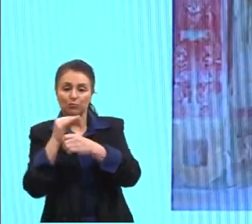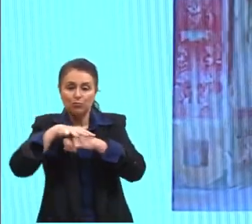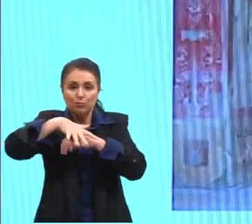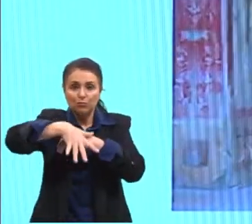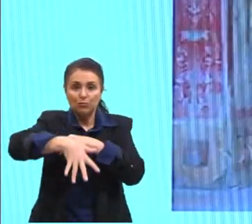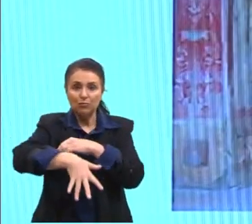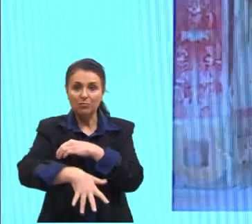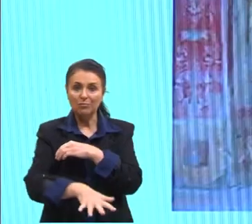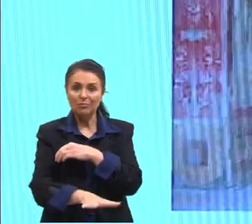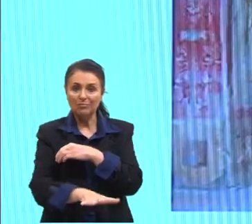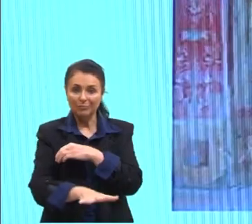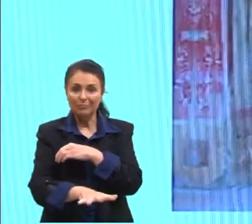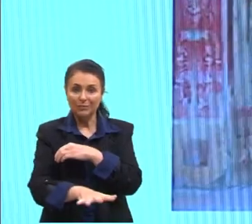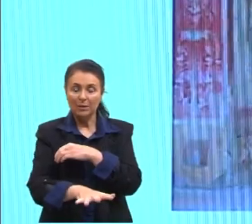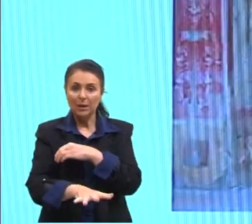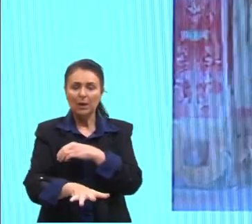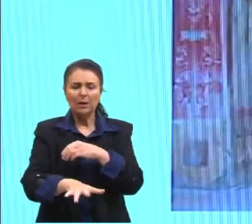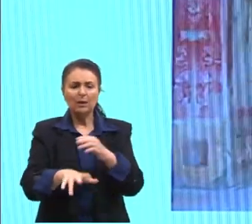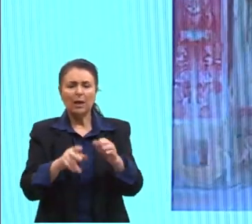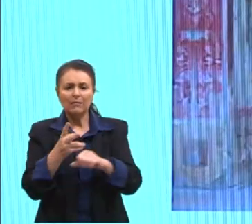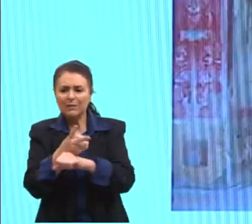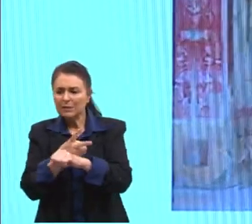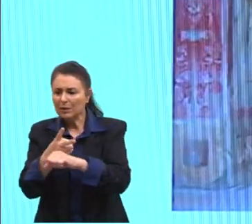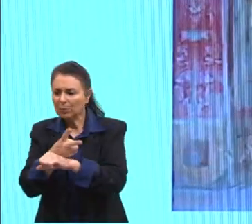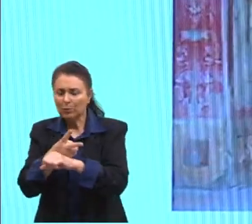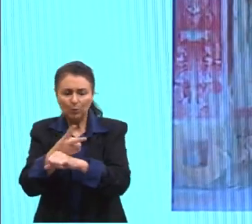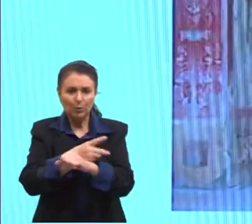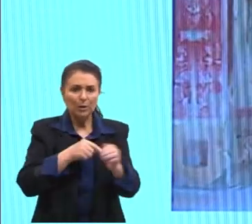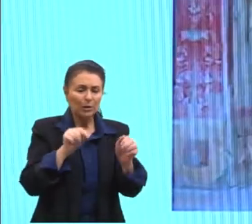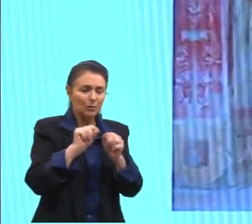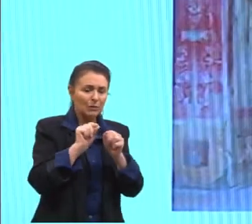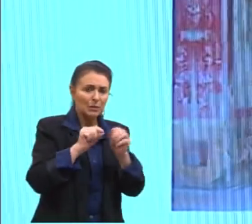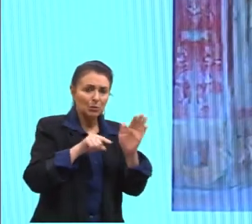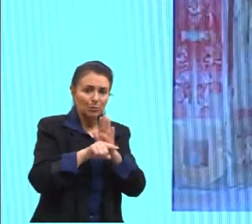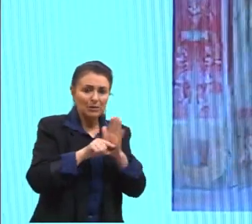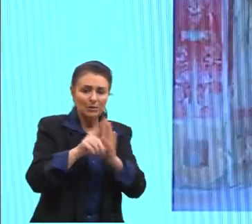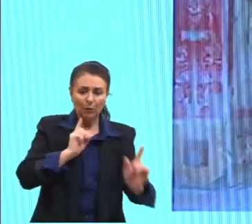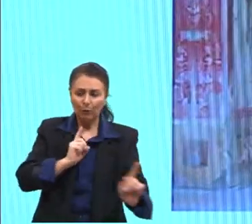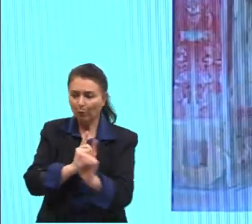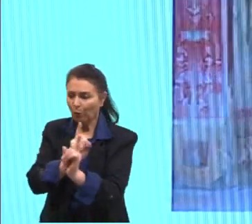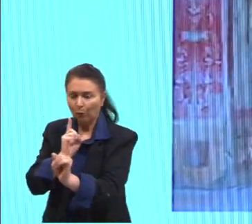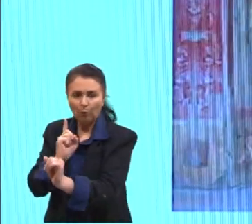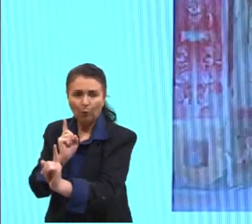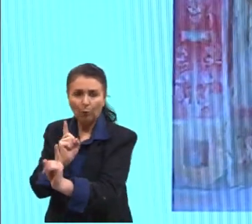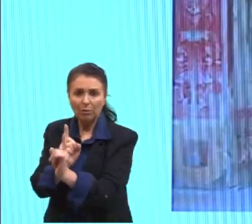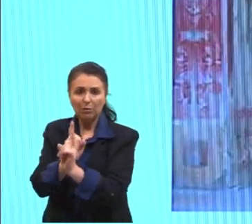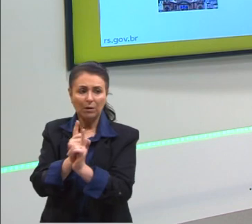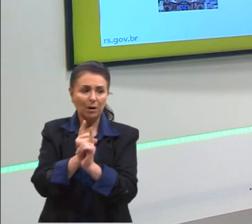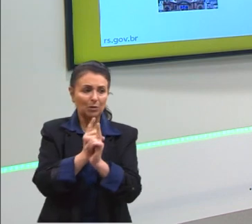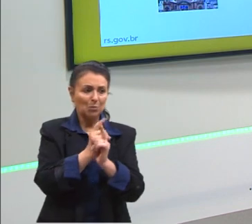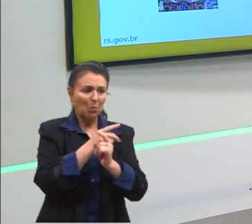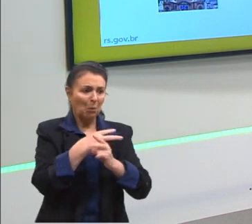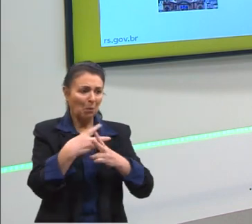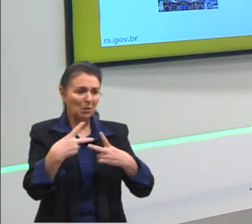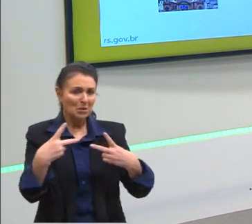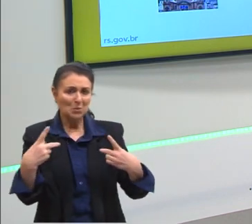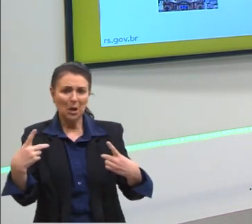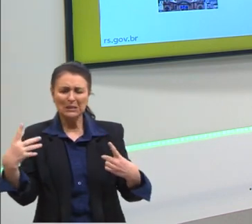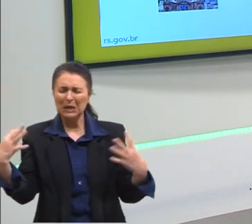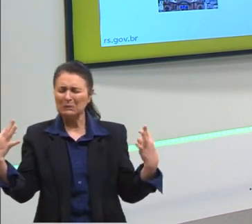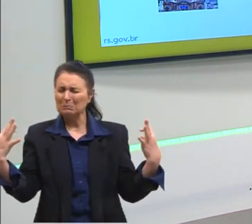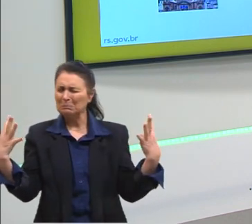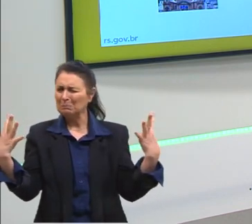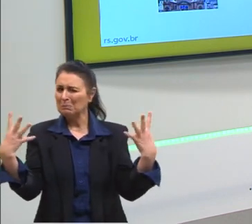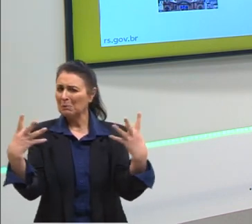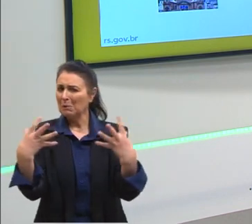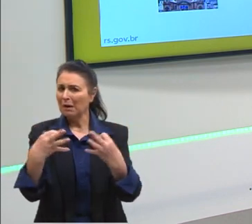E, através de escavações, foi se descobrindo e encontrando essas preciosidades da arte que